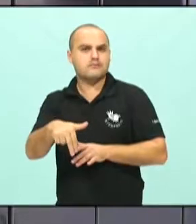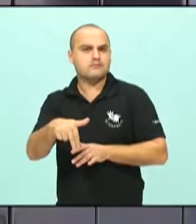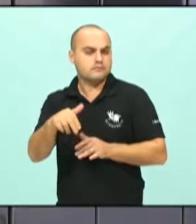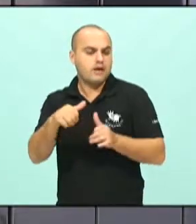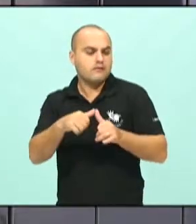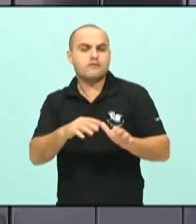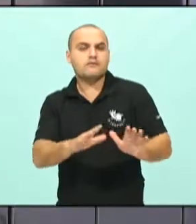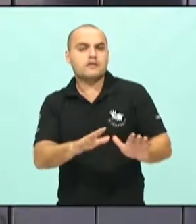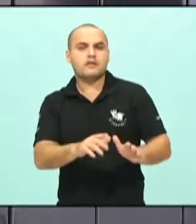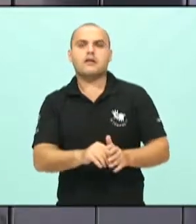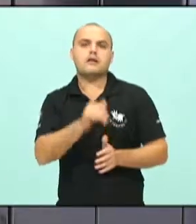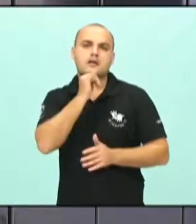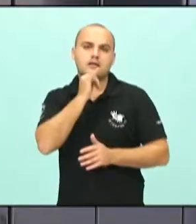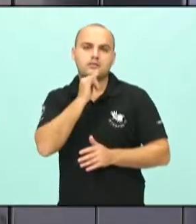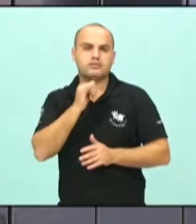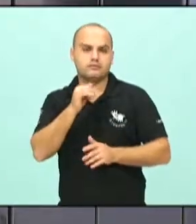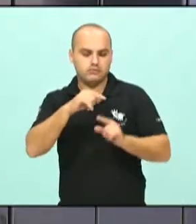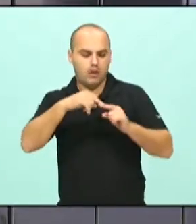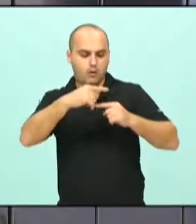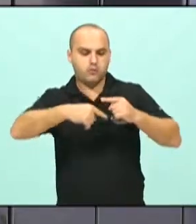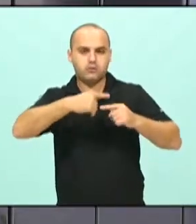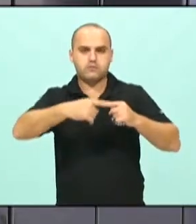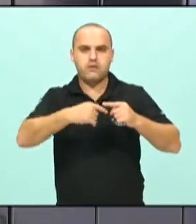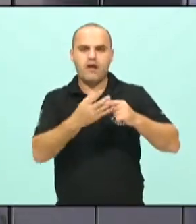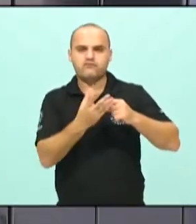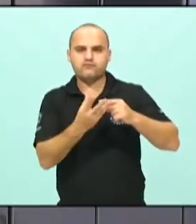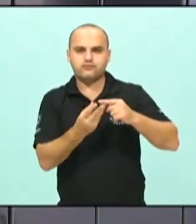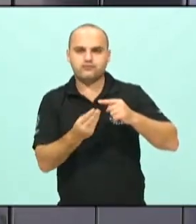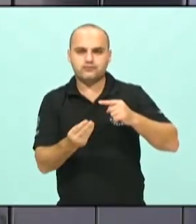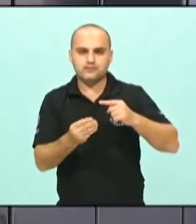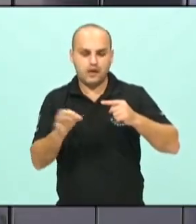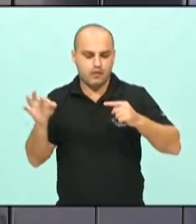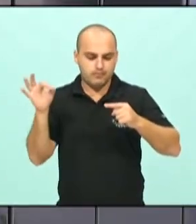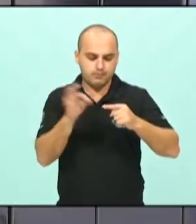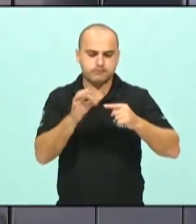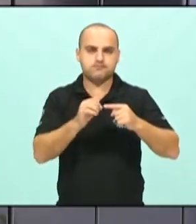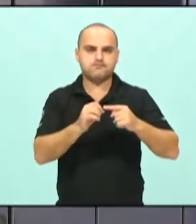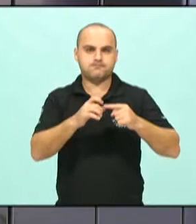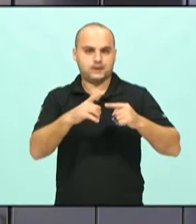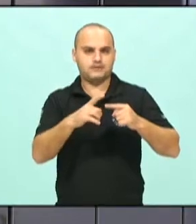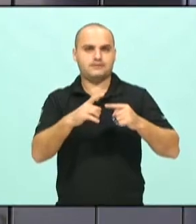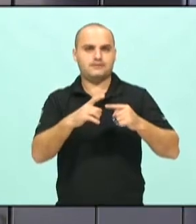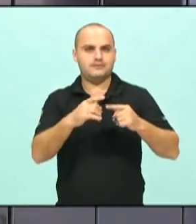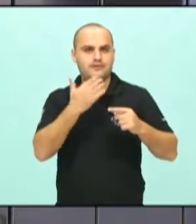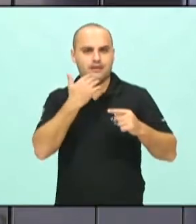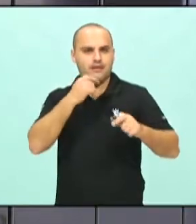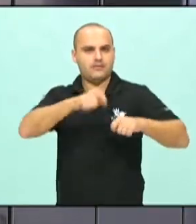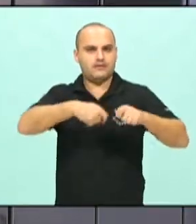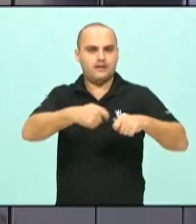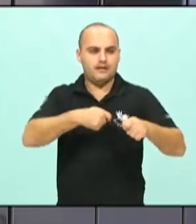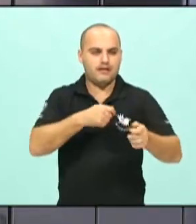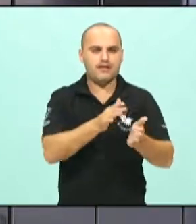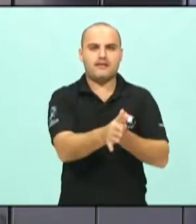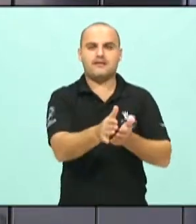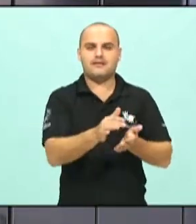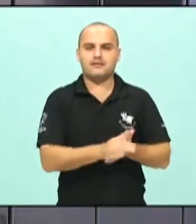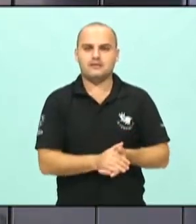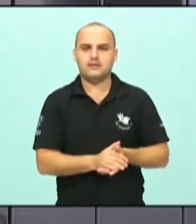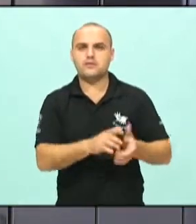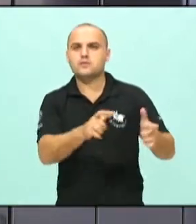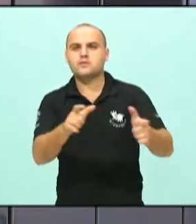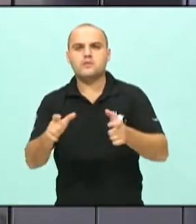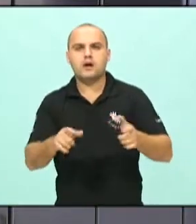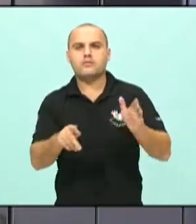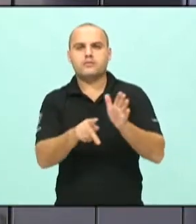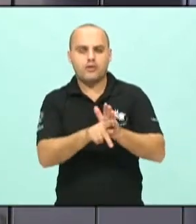São... Aqui encheu o pneu da bicicleta, que tá vazio. Então, nesse bike station, é como se fosse uma estação pra pequenos